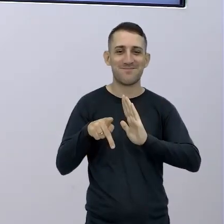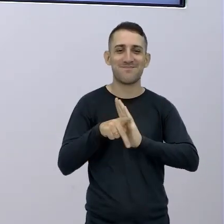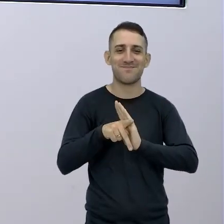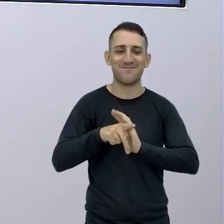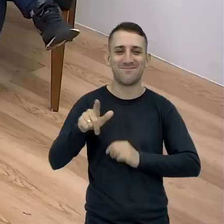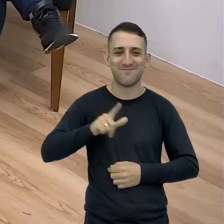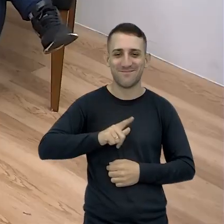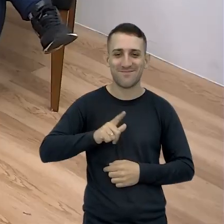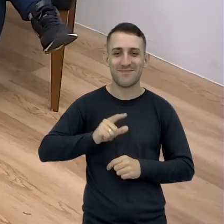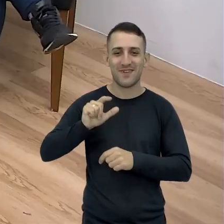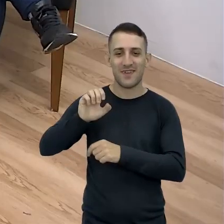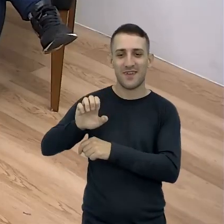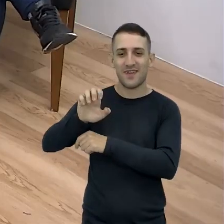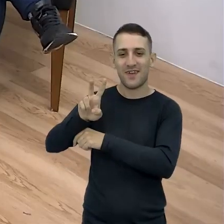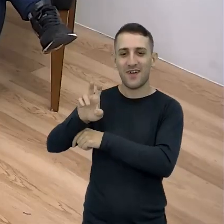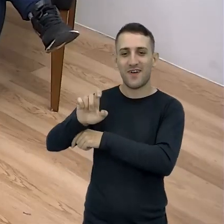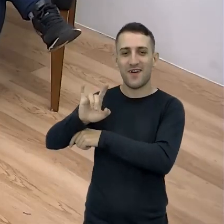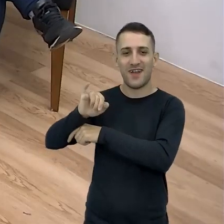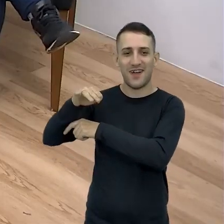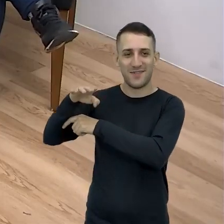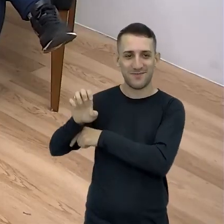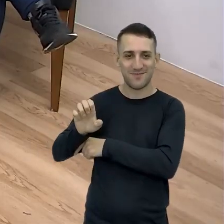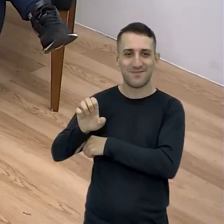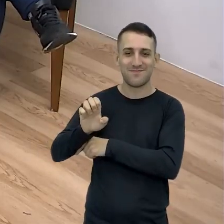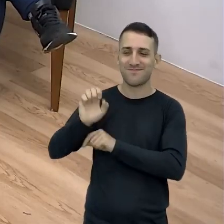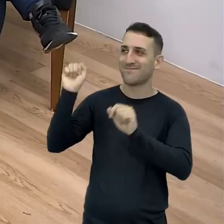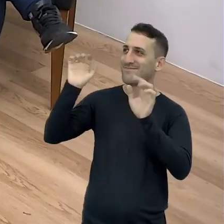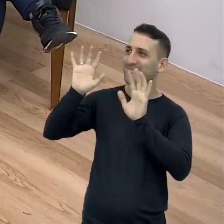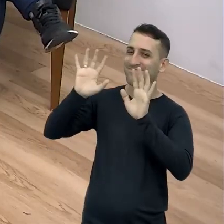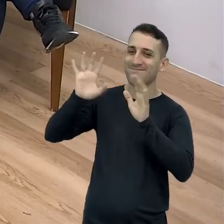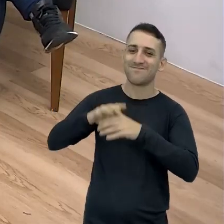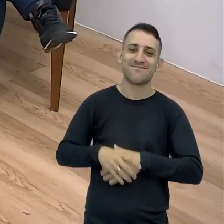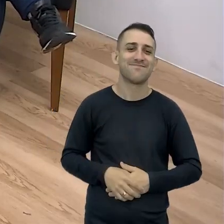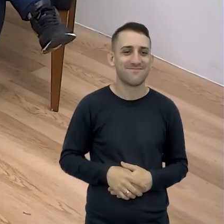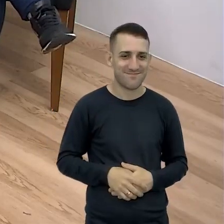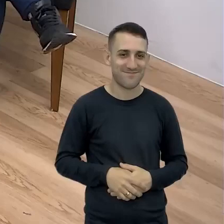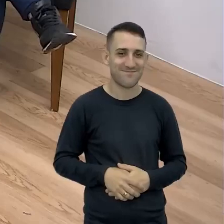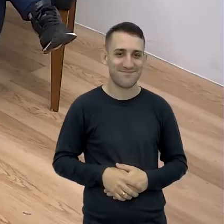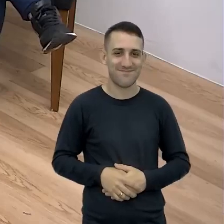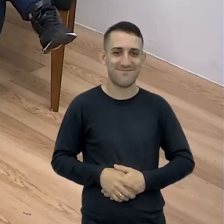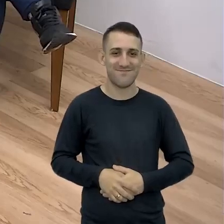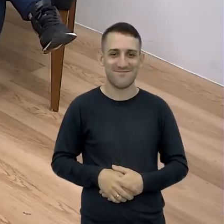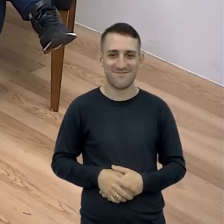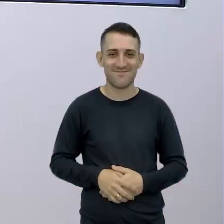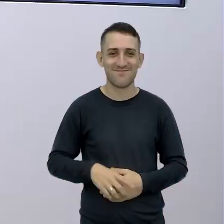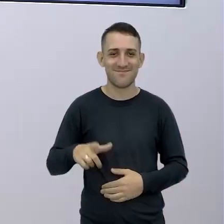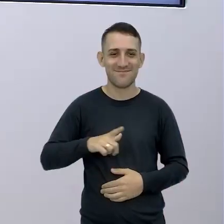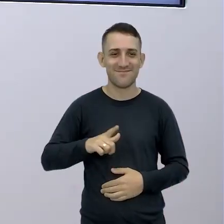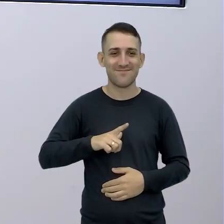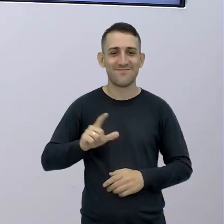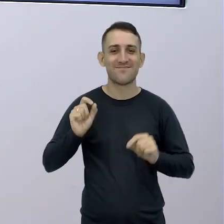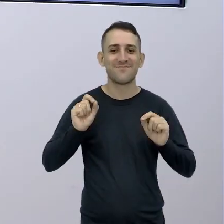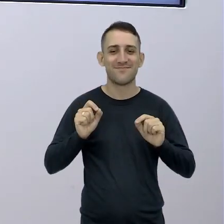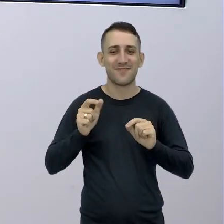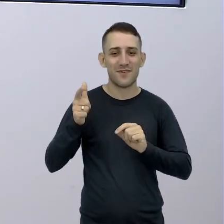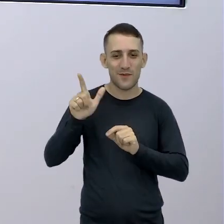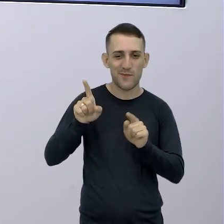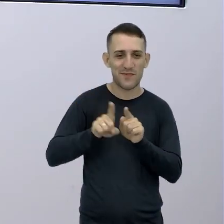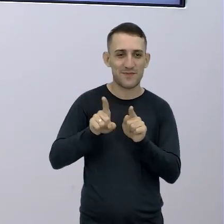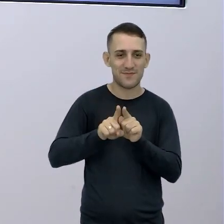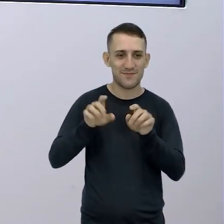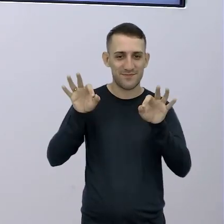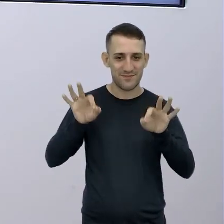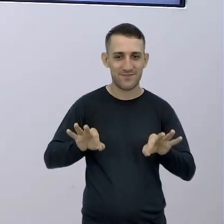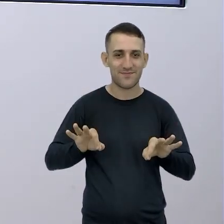Tá aqui a Eveline A Eveline Que bonitinho Gilberto Dias Você, né?